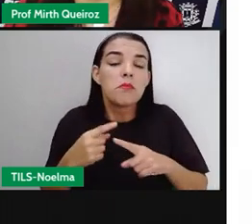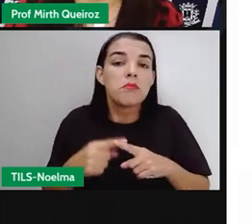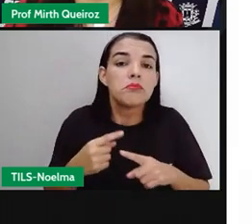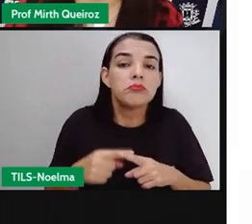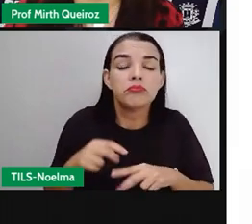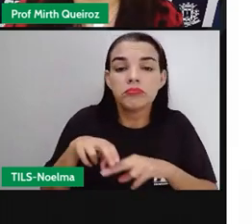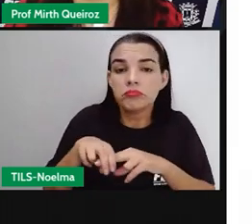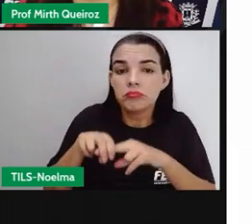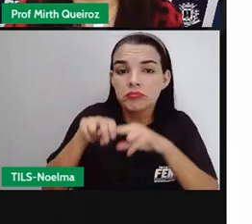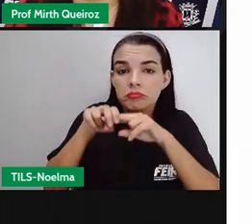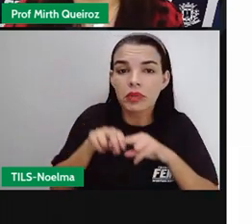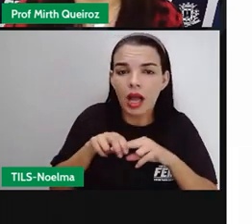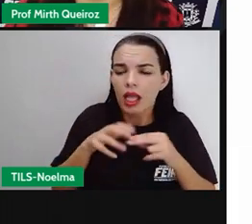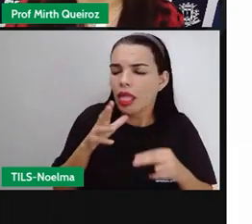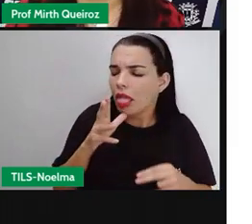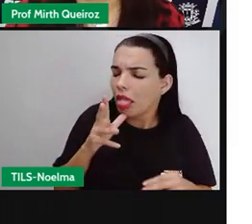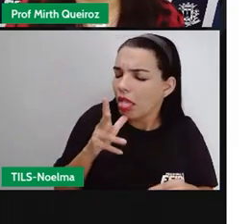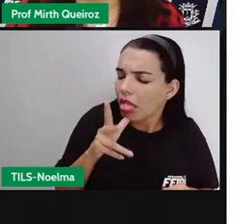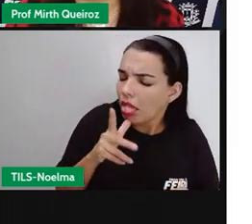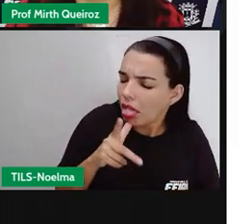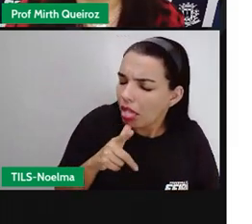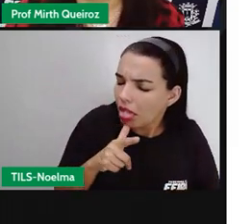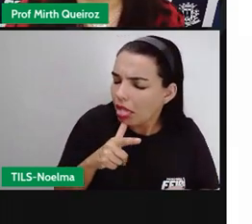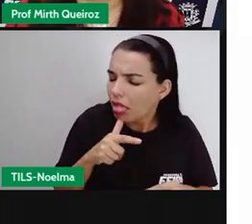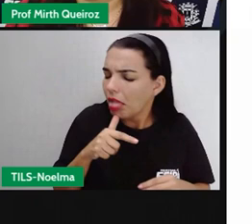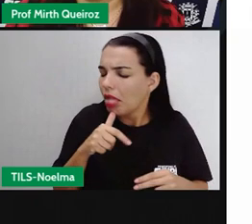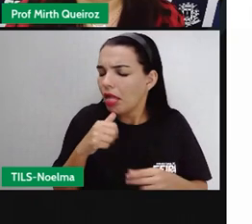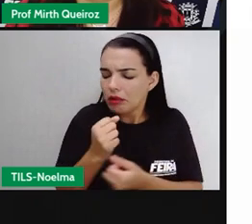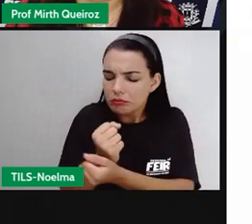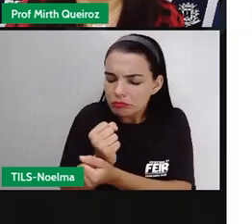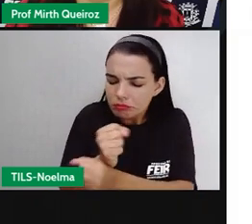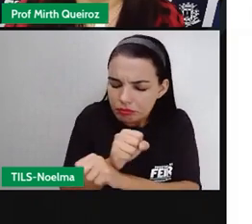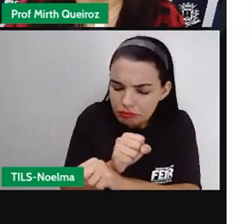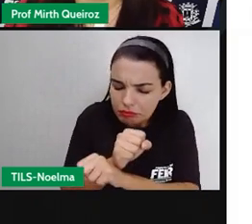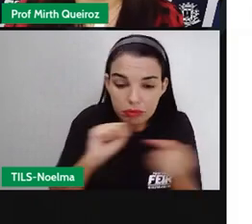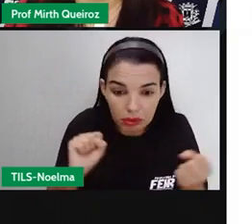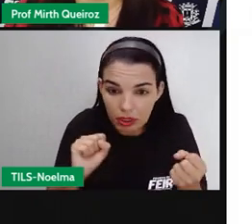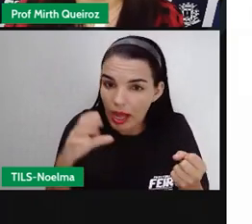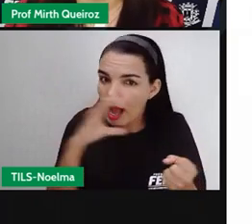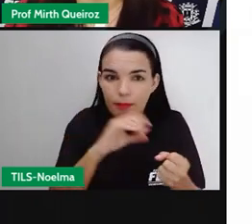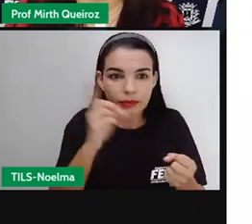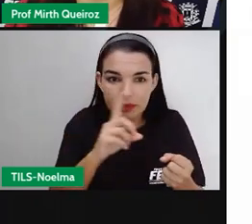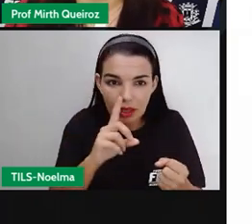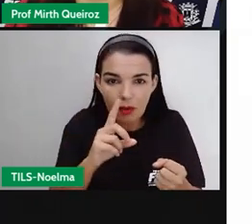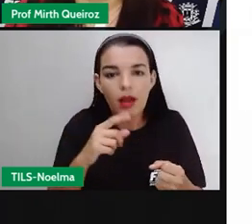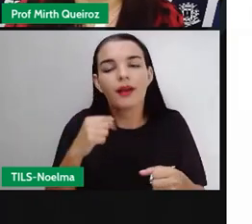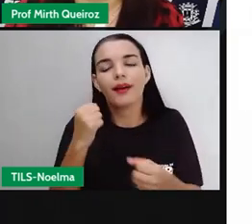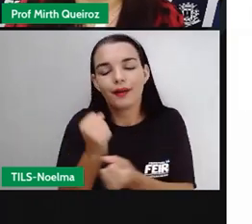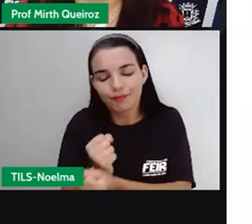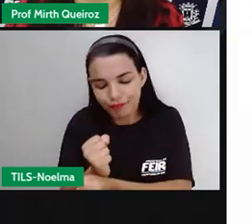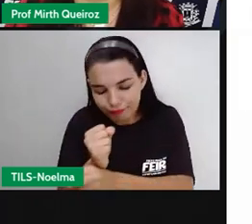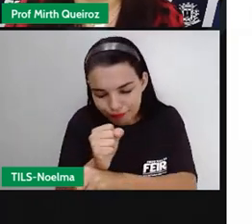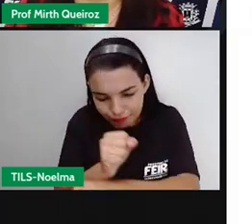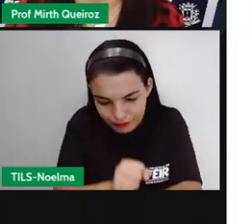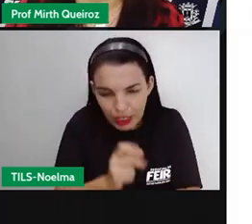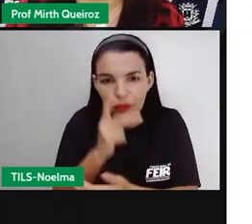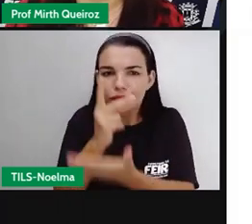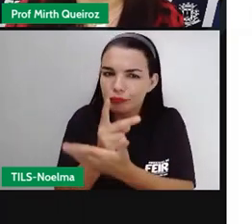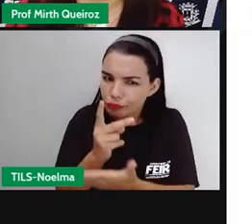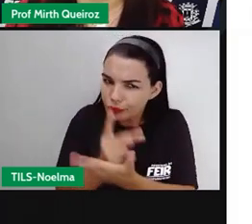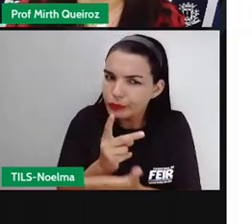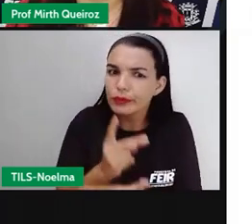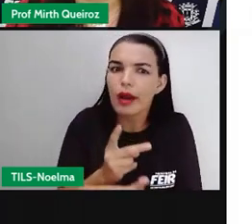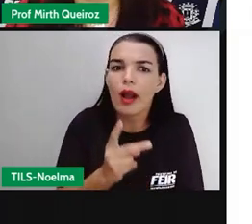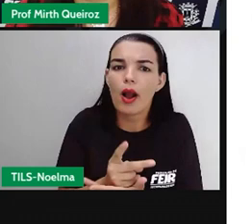abolição da escravatura no Brasil, que não aconteceu de maneira rápida, né, a mão de obra escrava utilizada em grande parte do